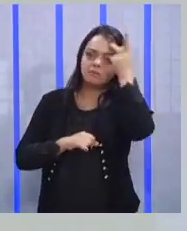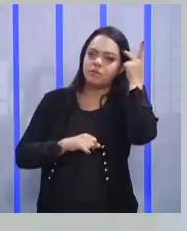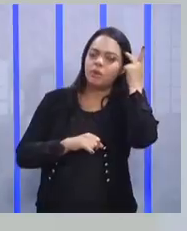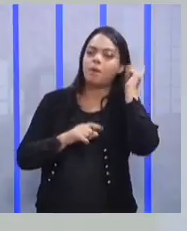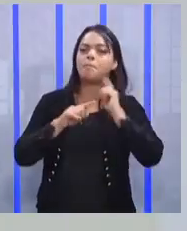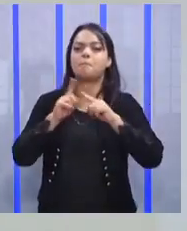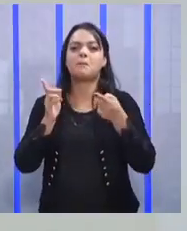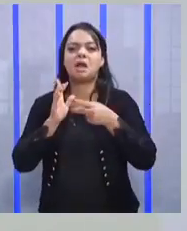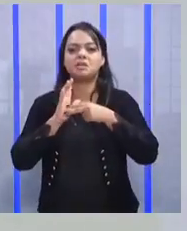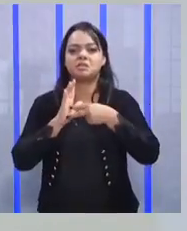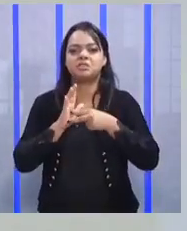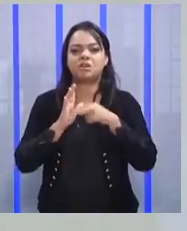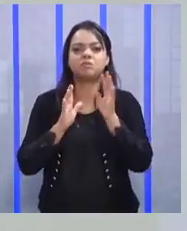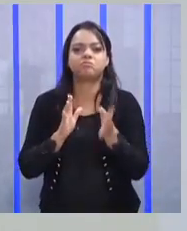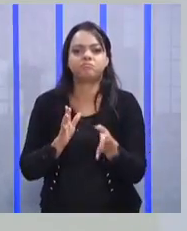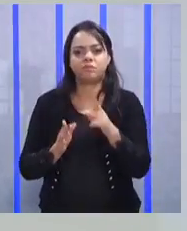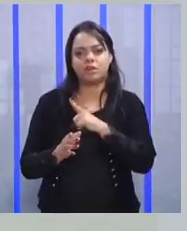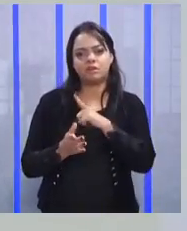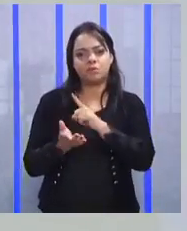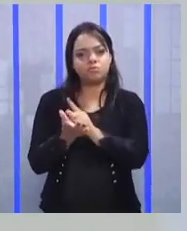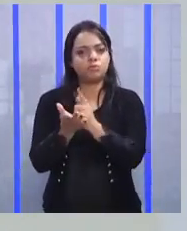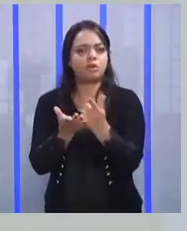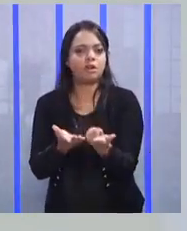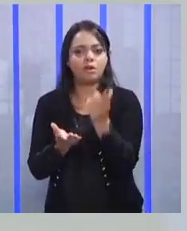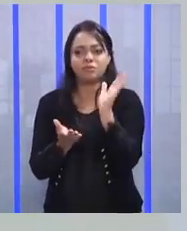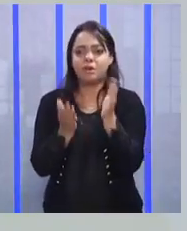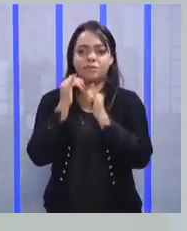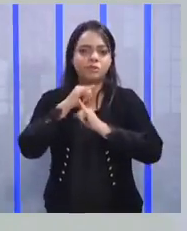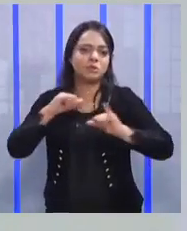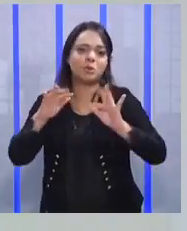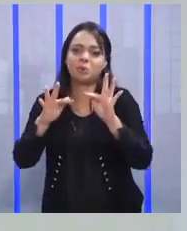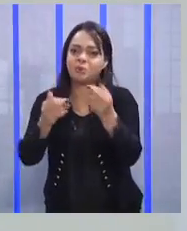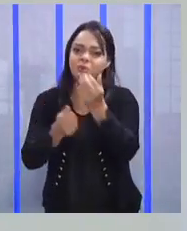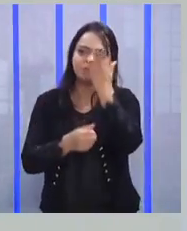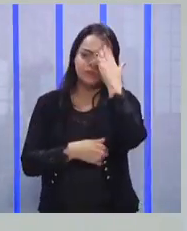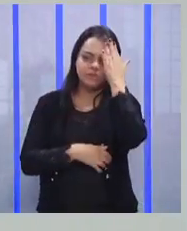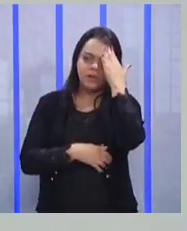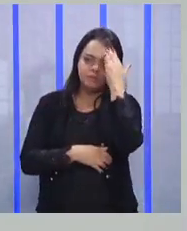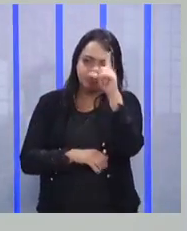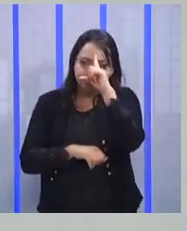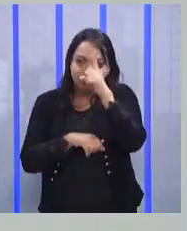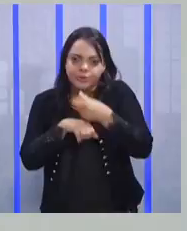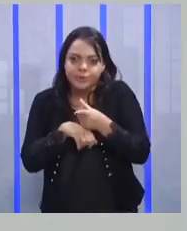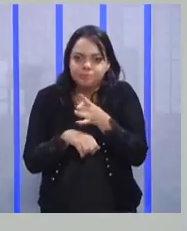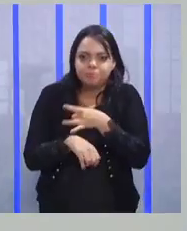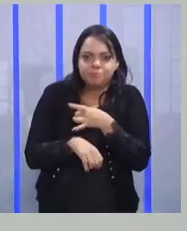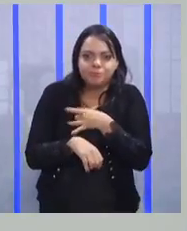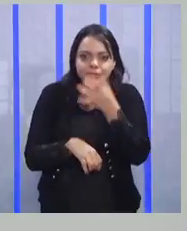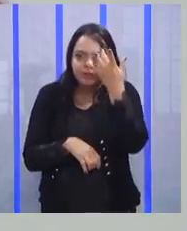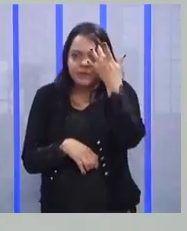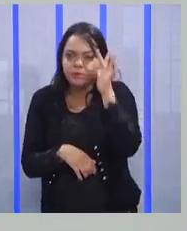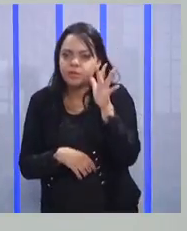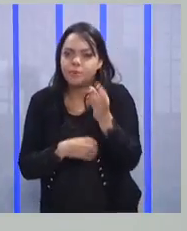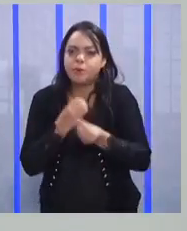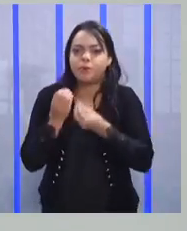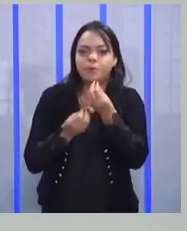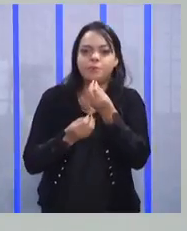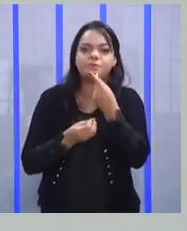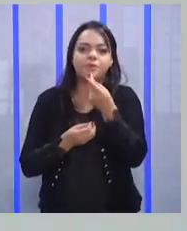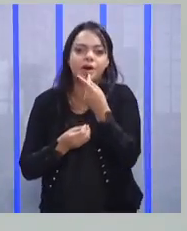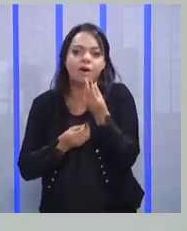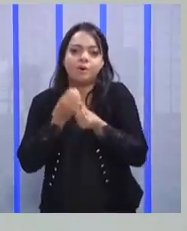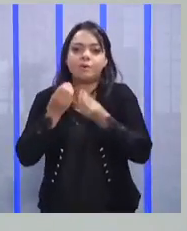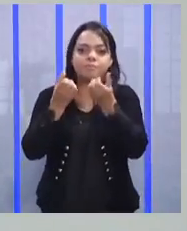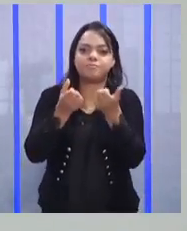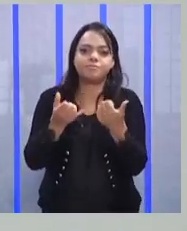soltou o jornalzinho lá fora e todo mundo sabe e o líder fica ali, de migué, sem saber o que fazer, o ele